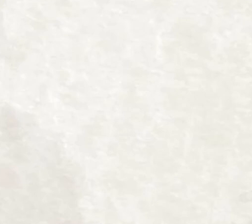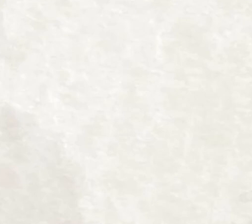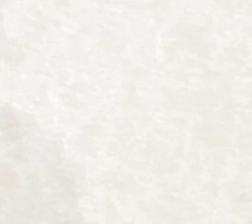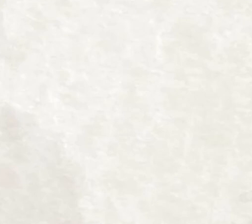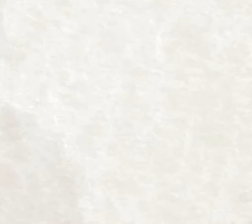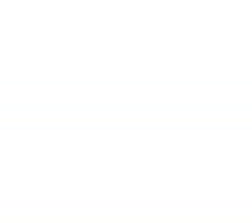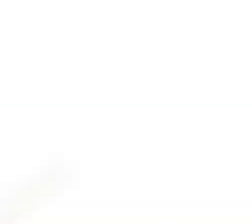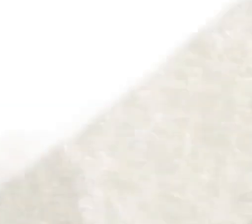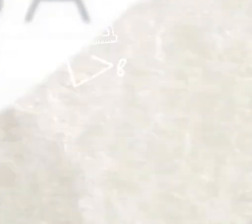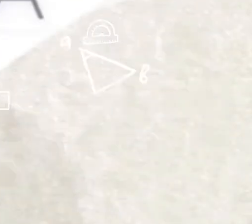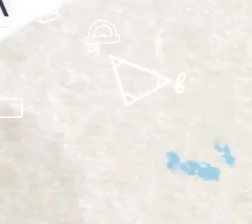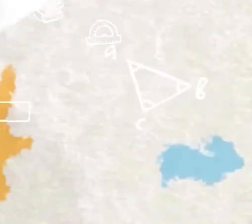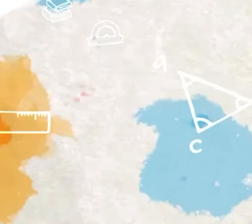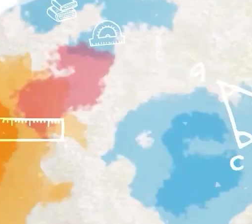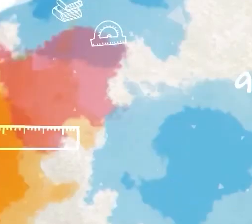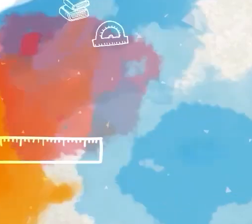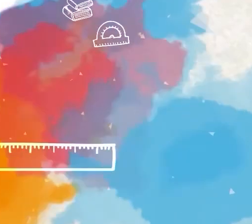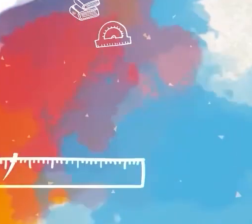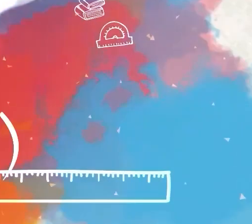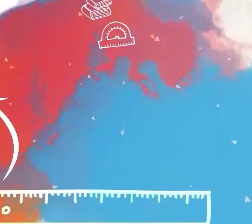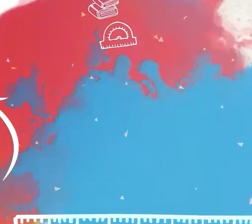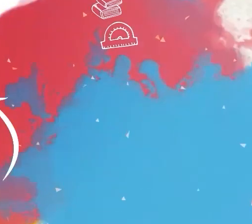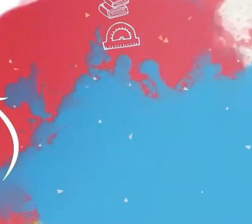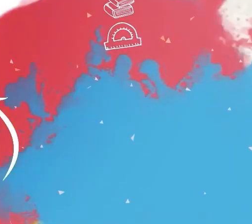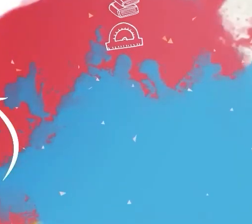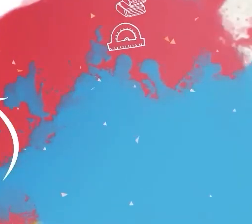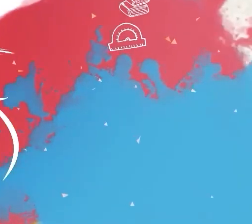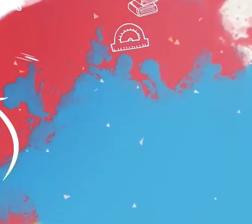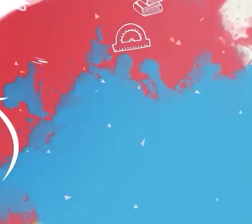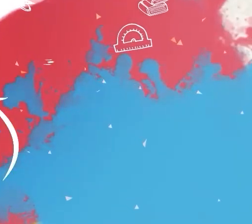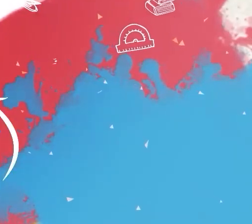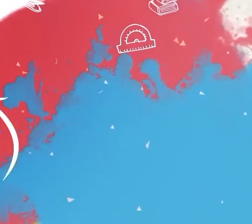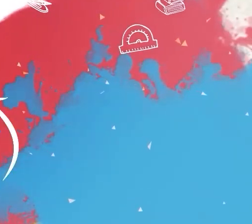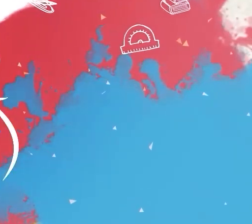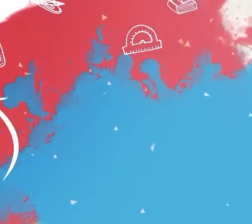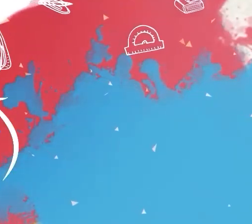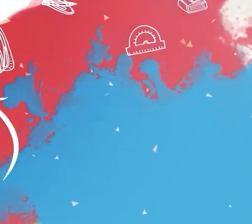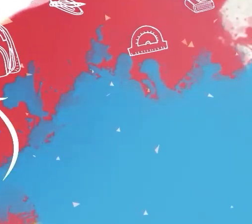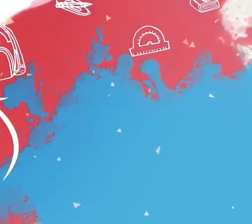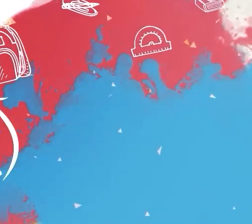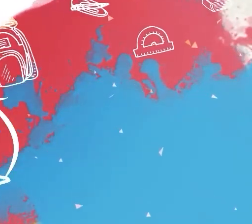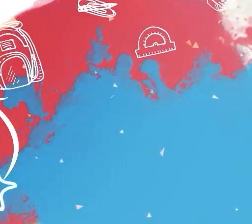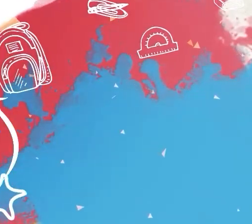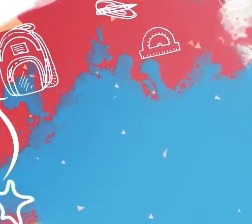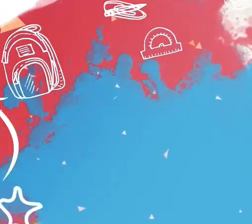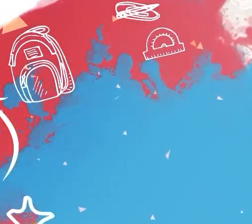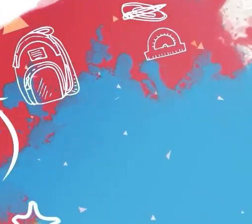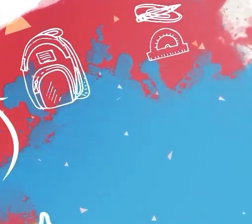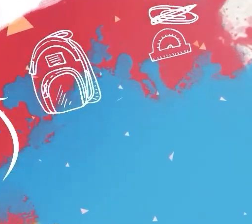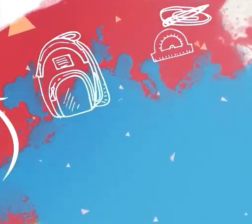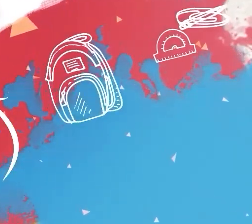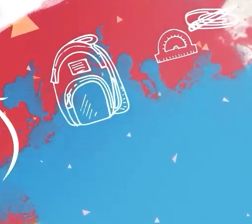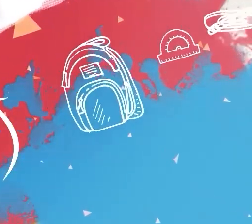Se Se inscreva no canal.